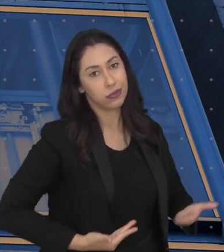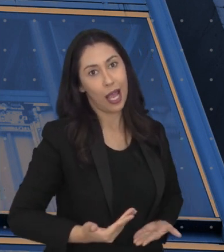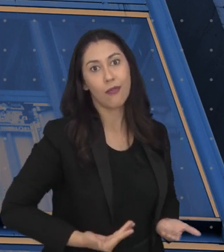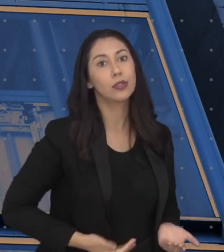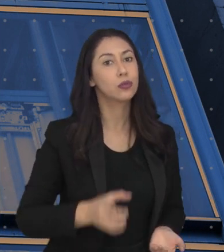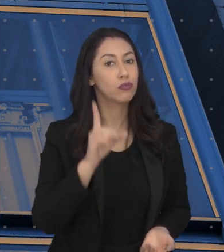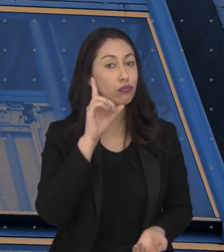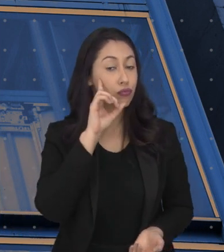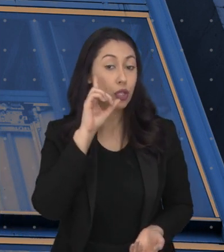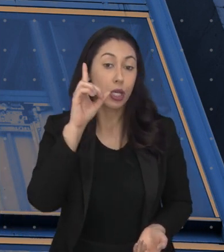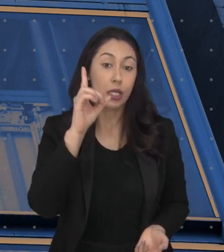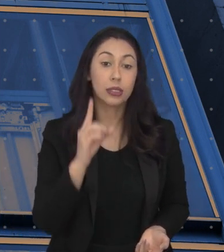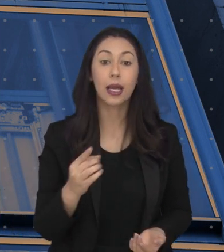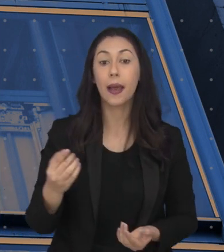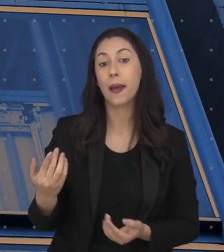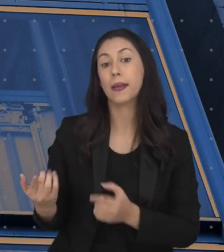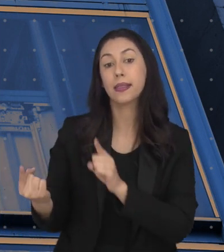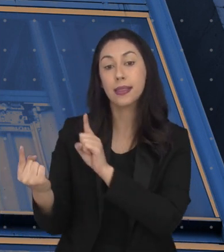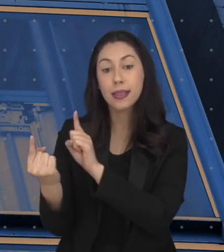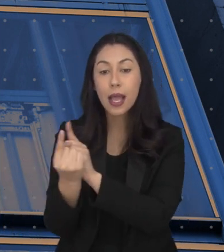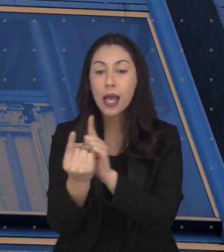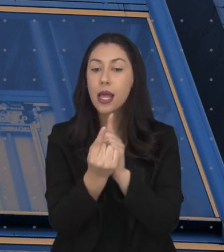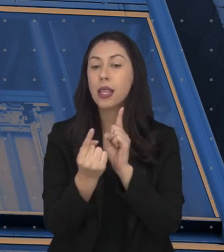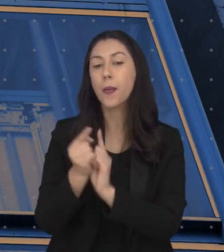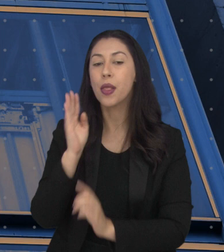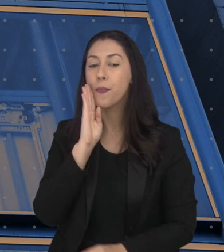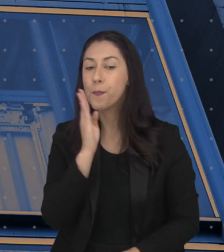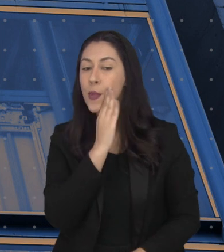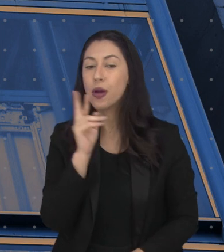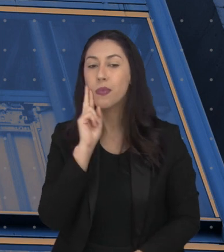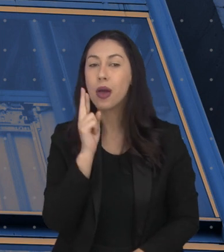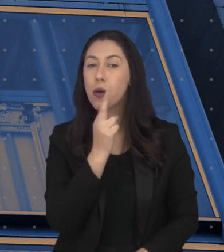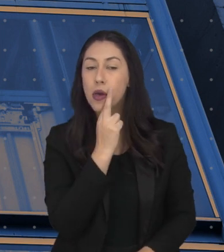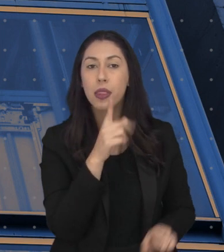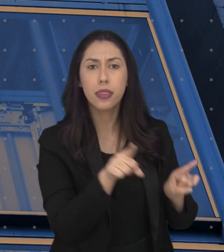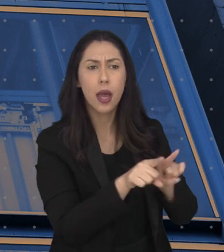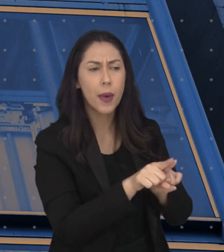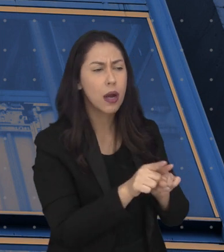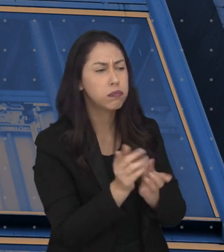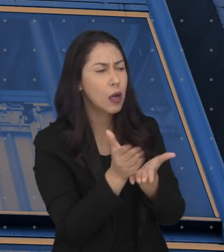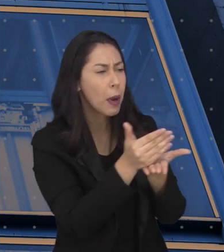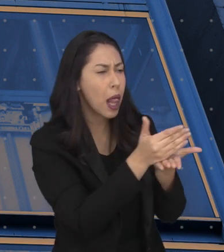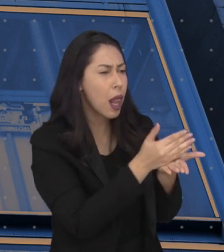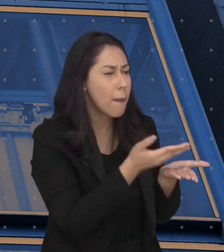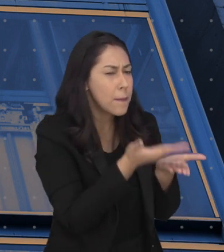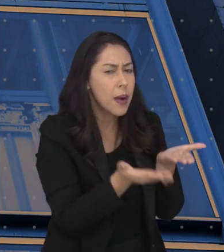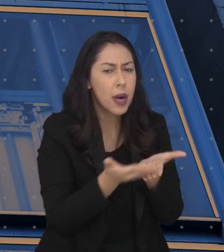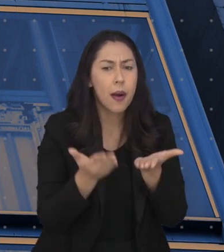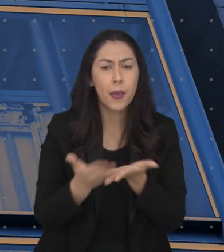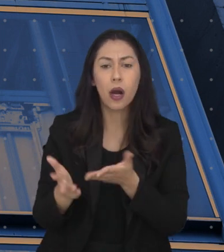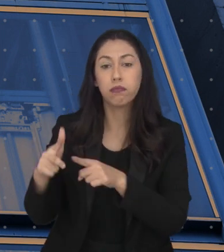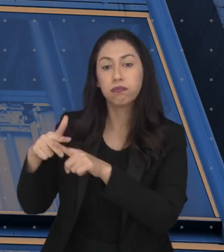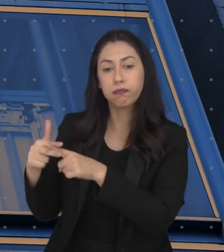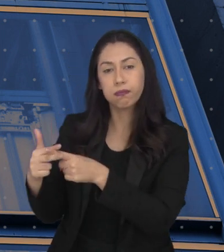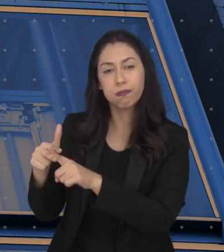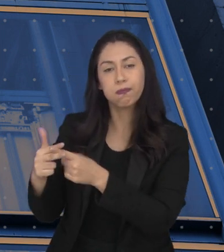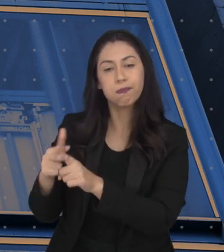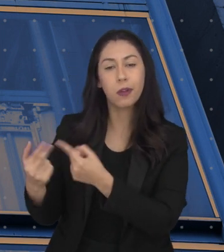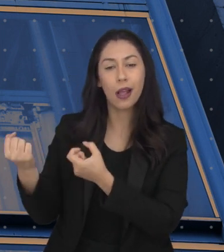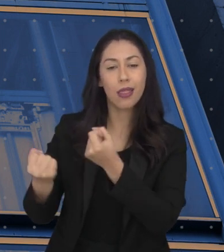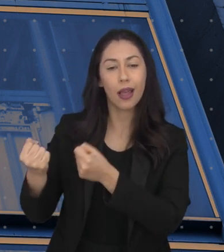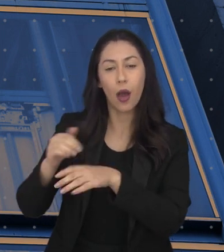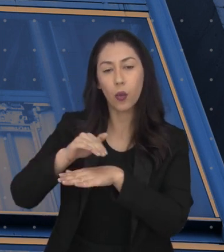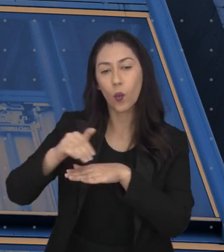diarista, encarregado de bar e restaurante, fiscal de prevenção de perdas, funileiro de veículos para reparação,